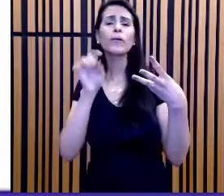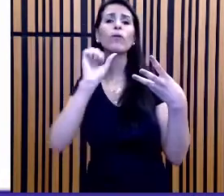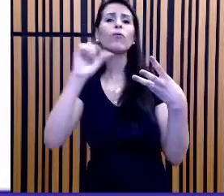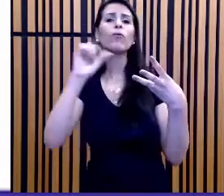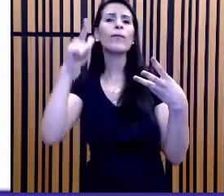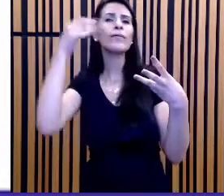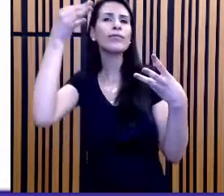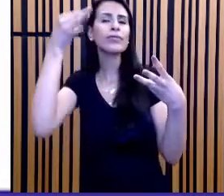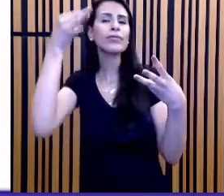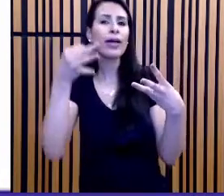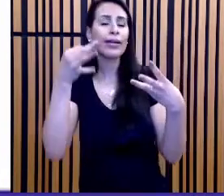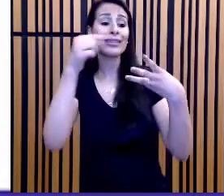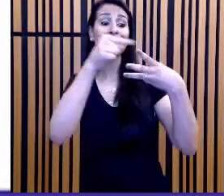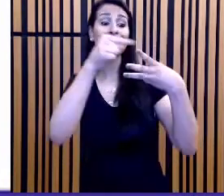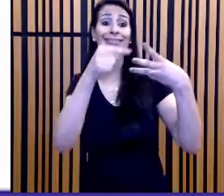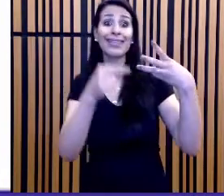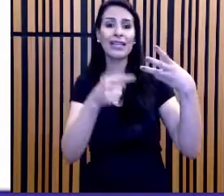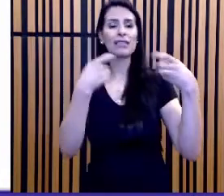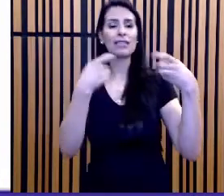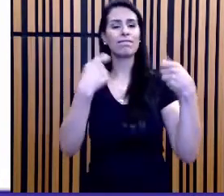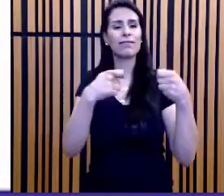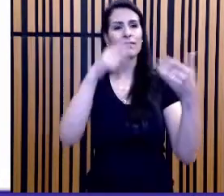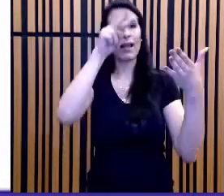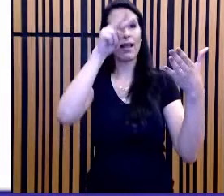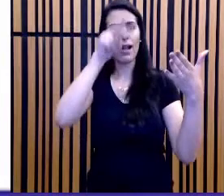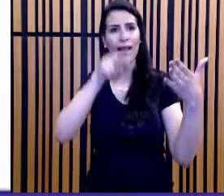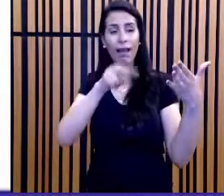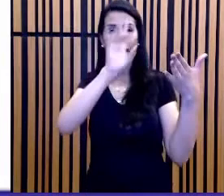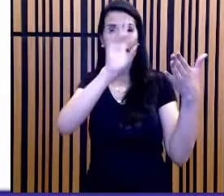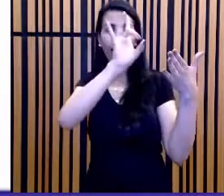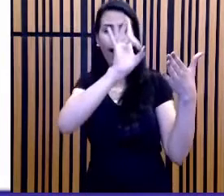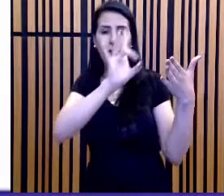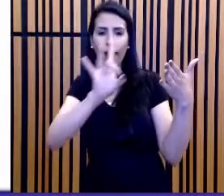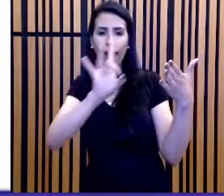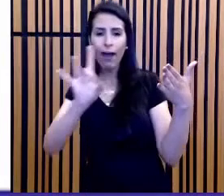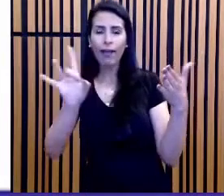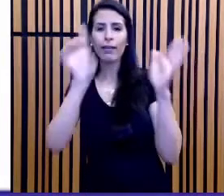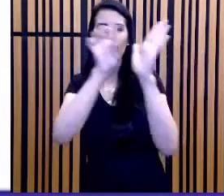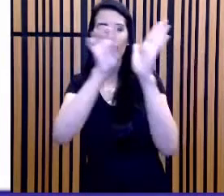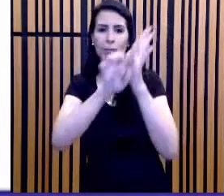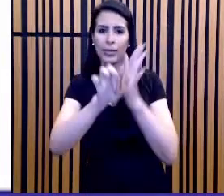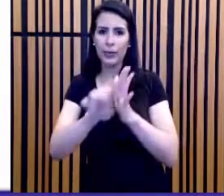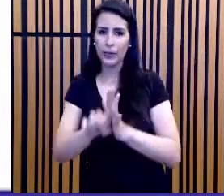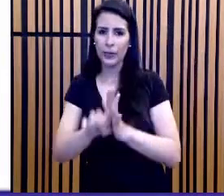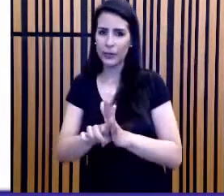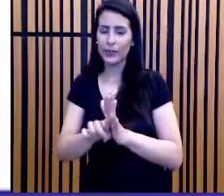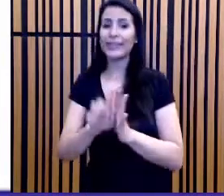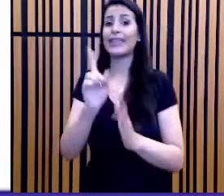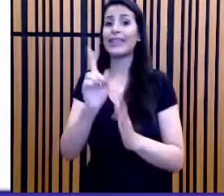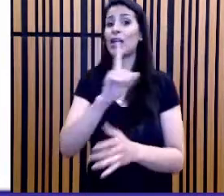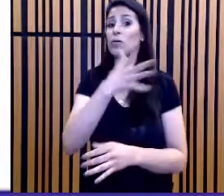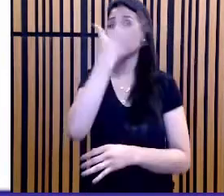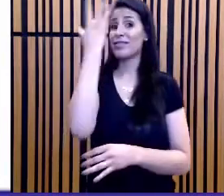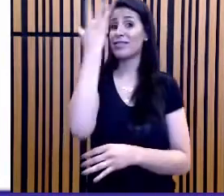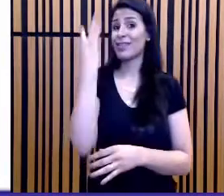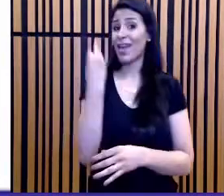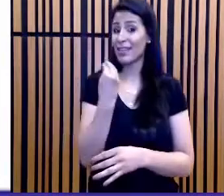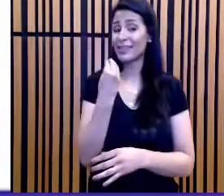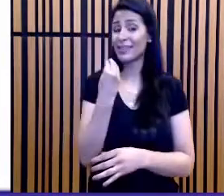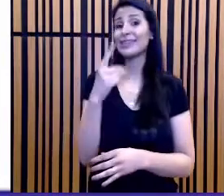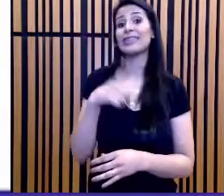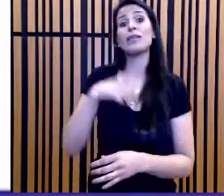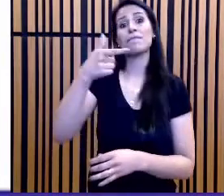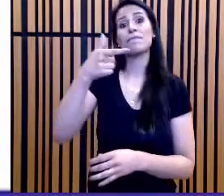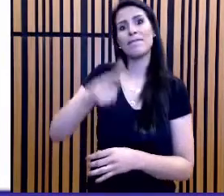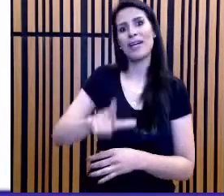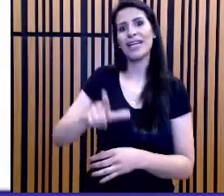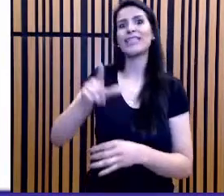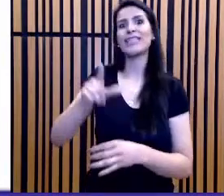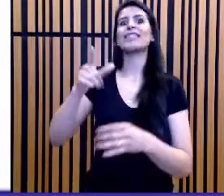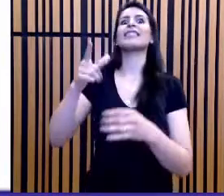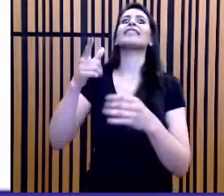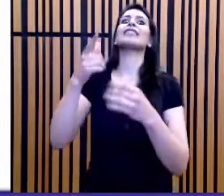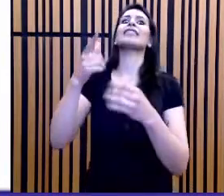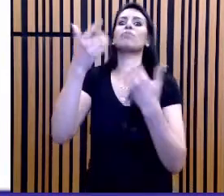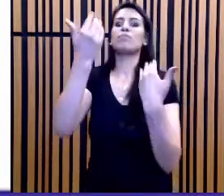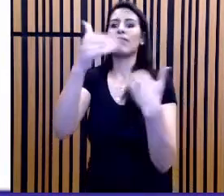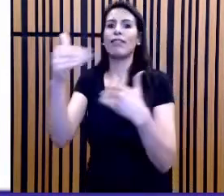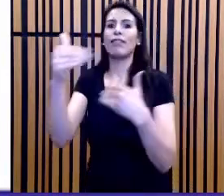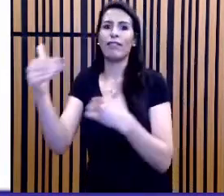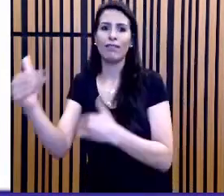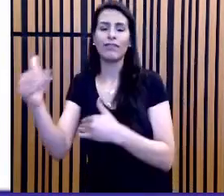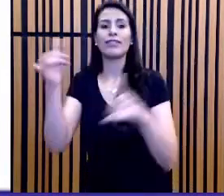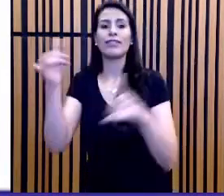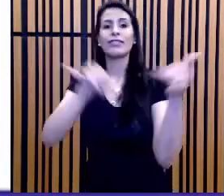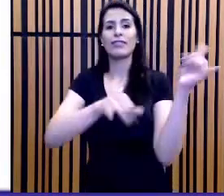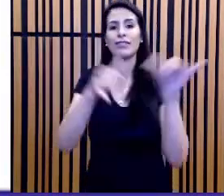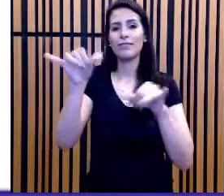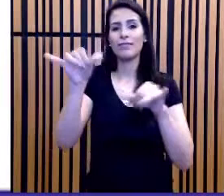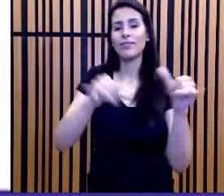É verdade. E não são só essas. Não esqueça, você tem outras 45 de física, química e biologia no mesmo dia. Selecionei